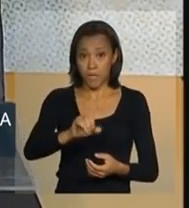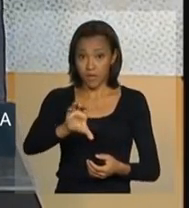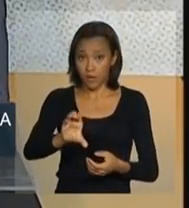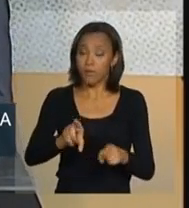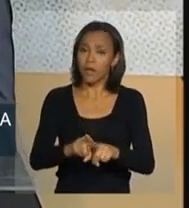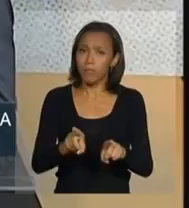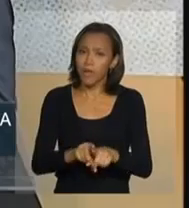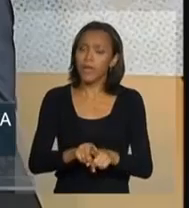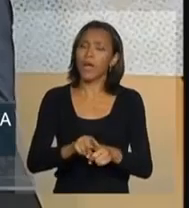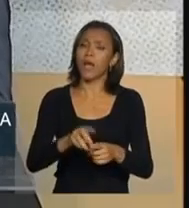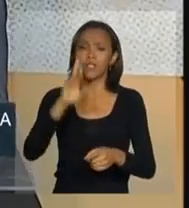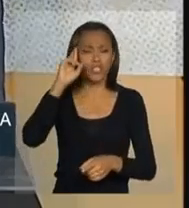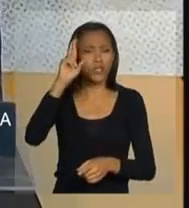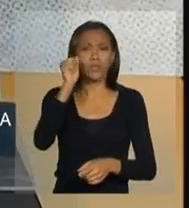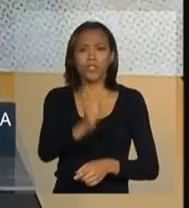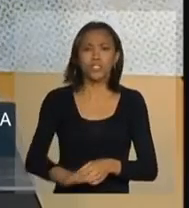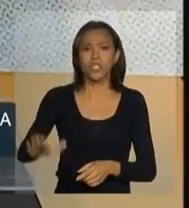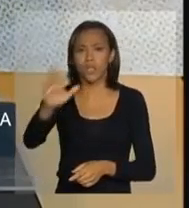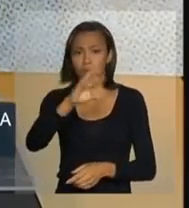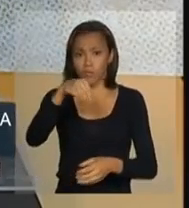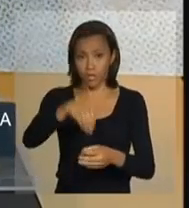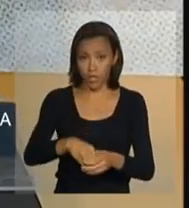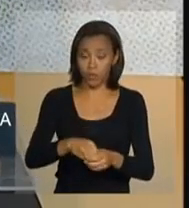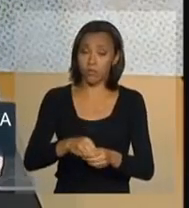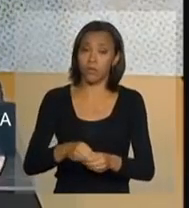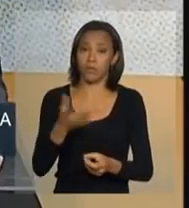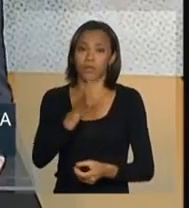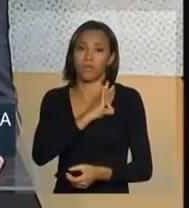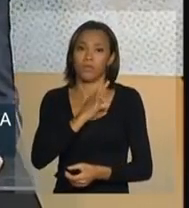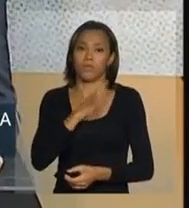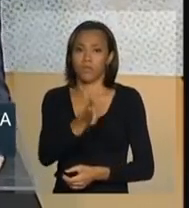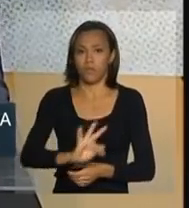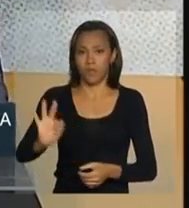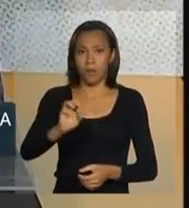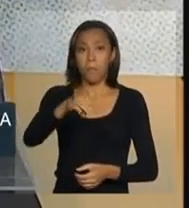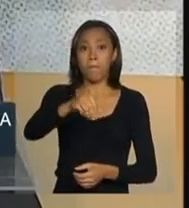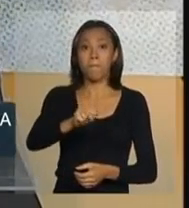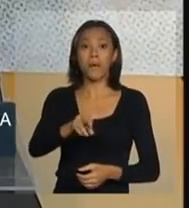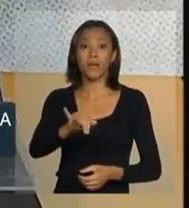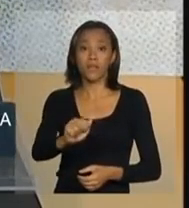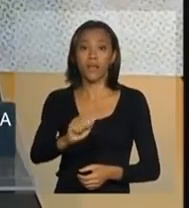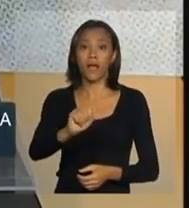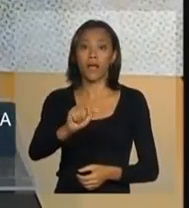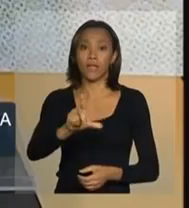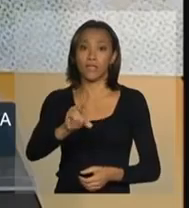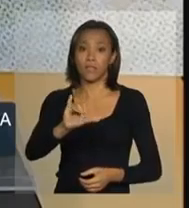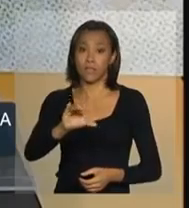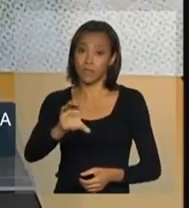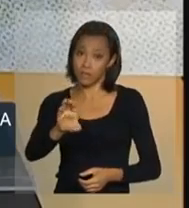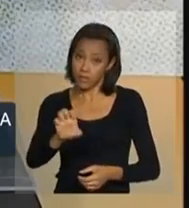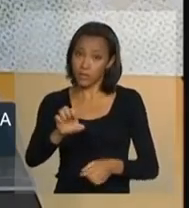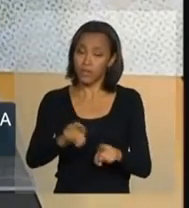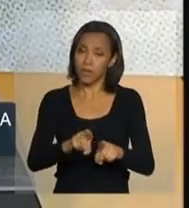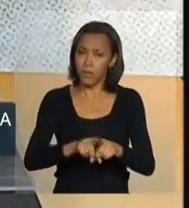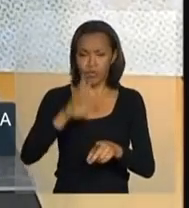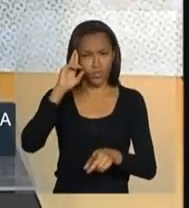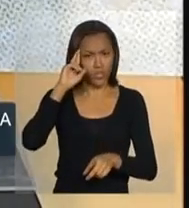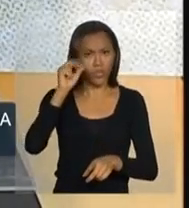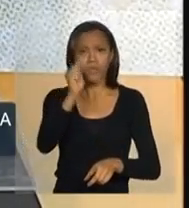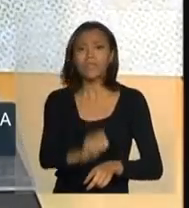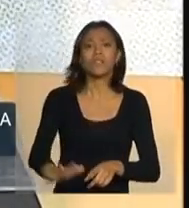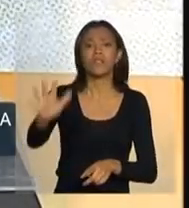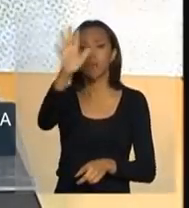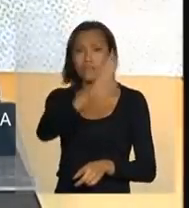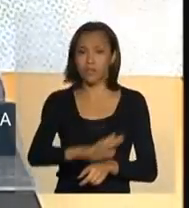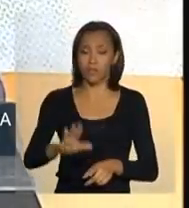a nossa diretora-geral da Polícia Rodoviária Federal, Maria Alice, nosso diretor nacional do